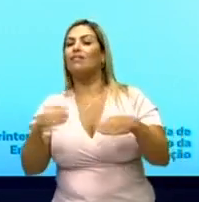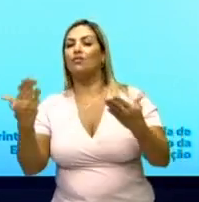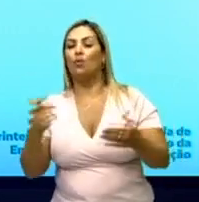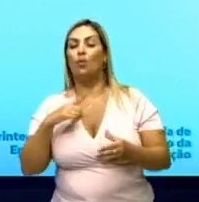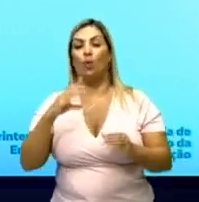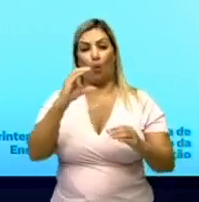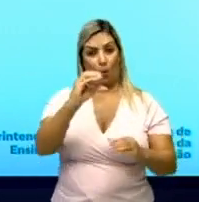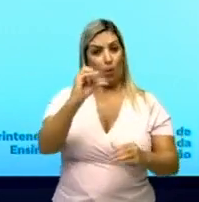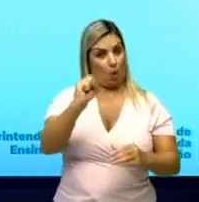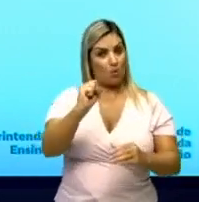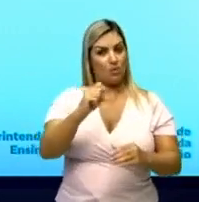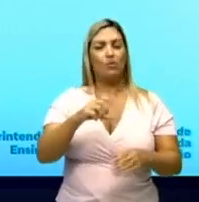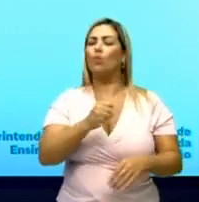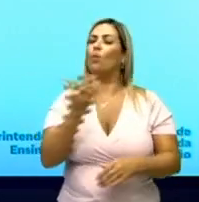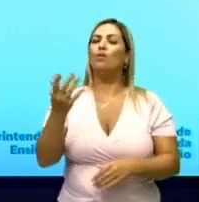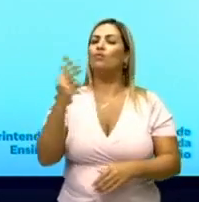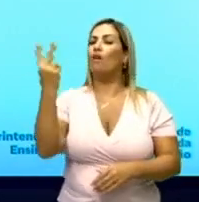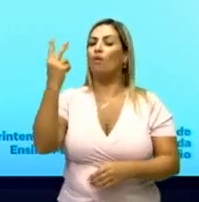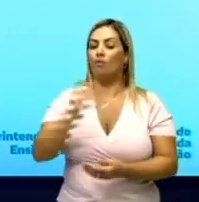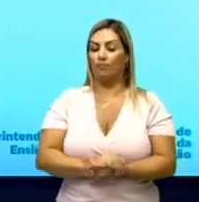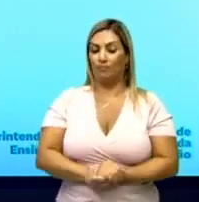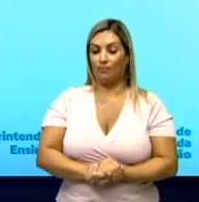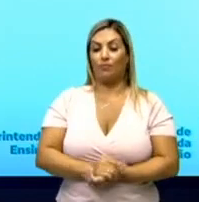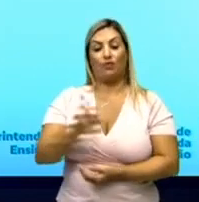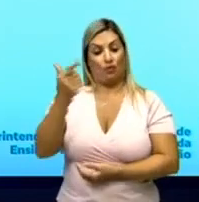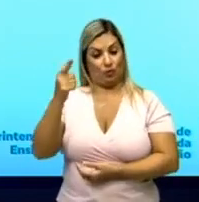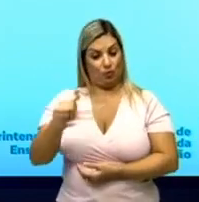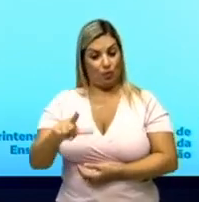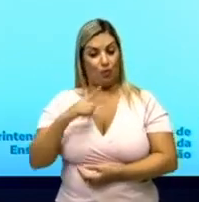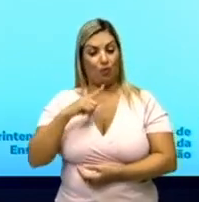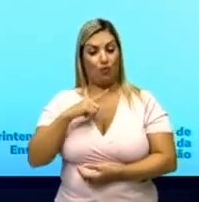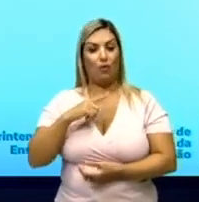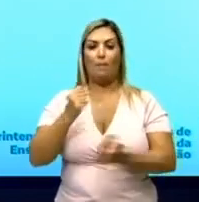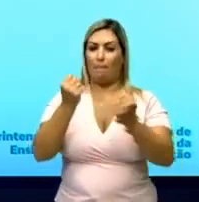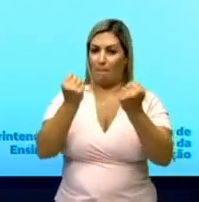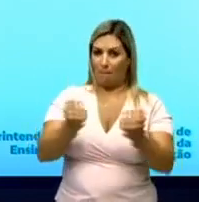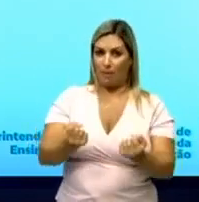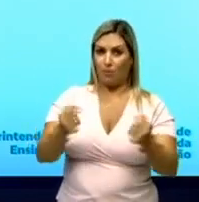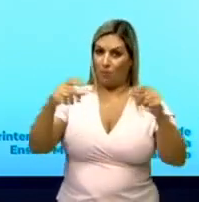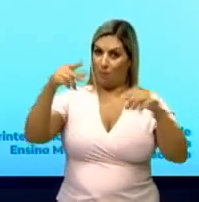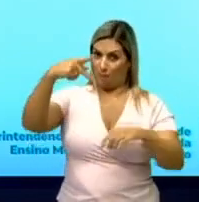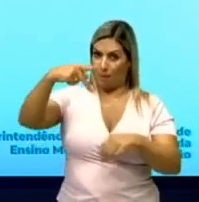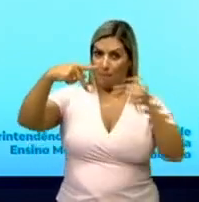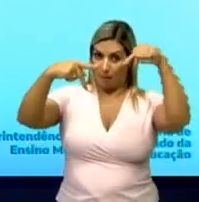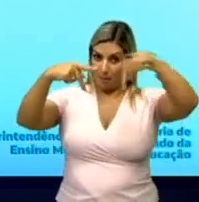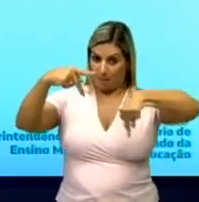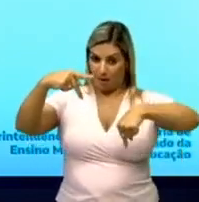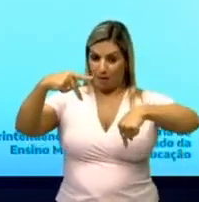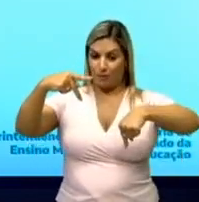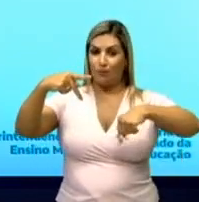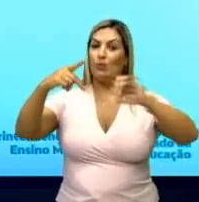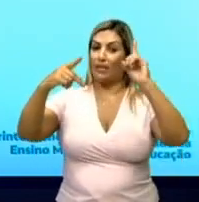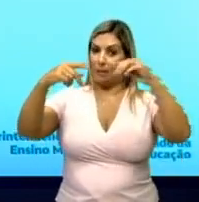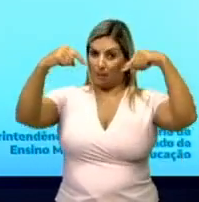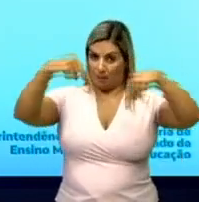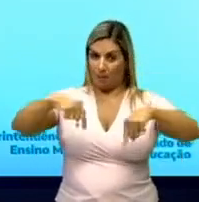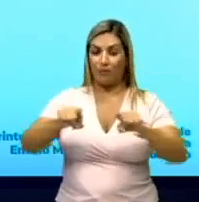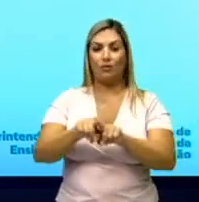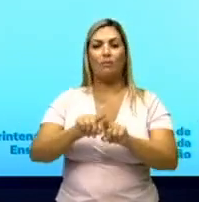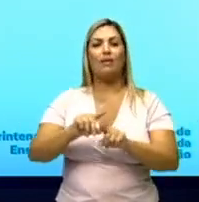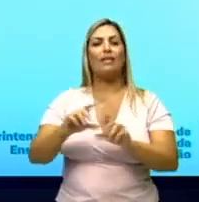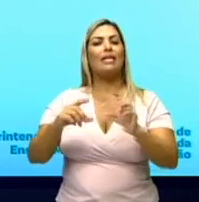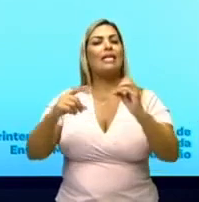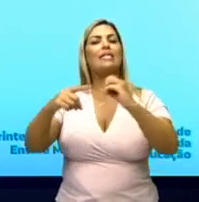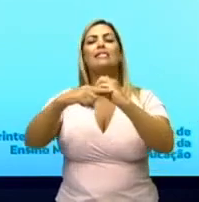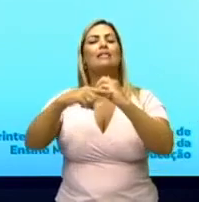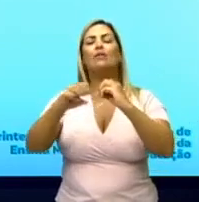O cosseno. Quanto vale o meu cosseno aqui? Olha, de novo, se meu peso está para baixo, meu deslocamento também está para baixo, esse ângulo é de